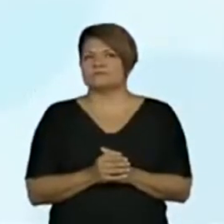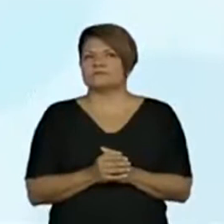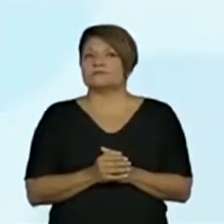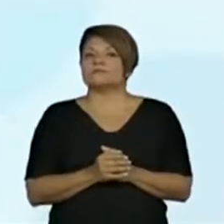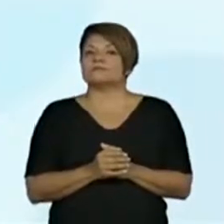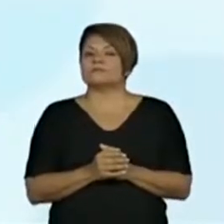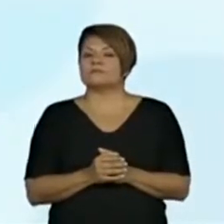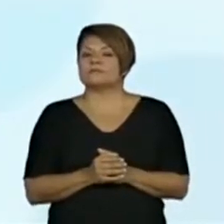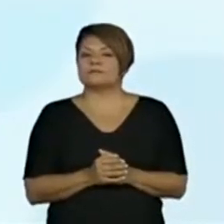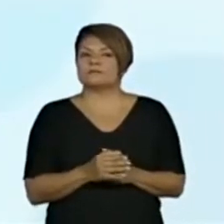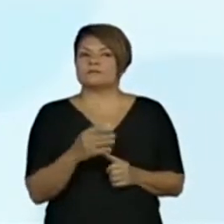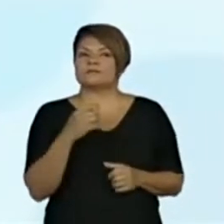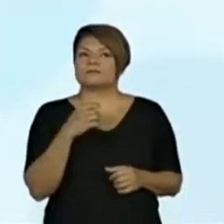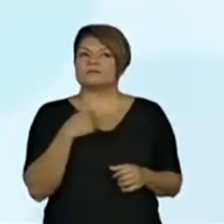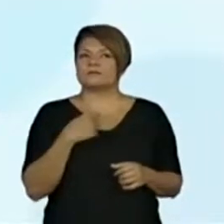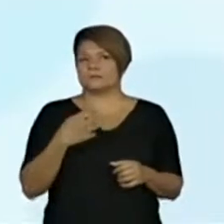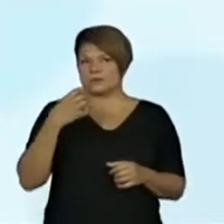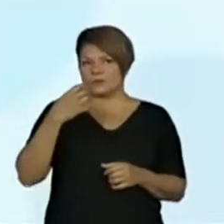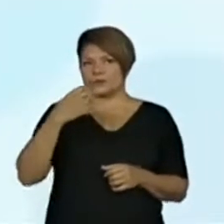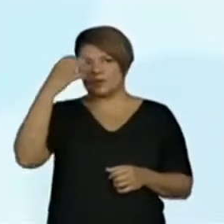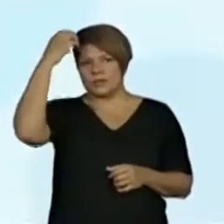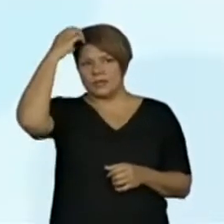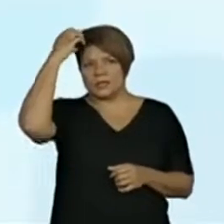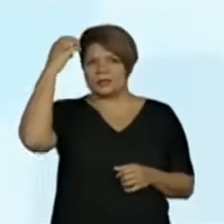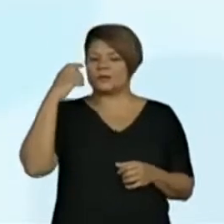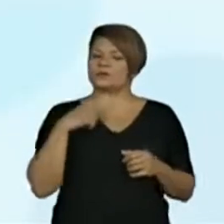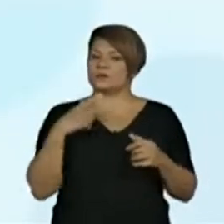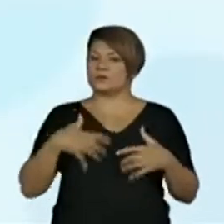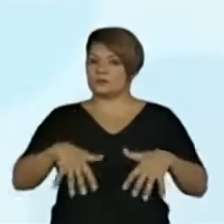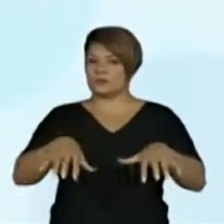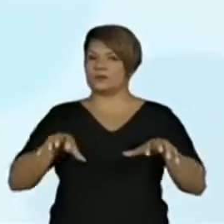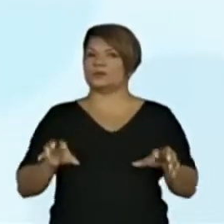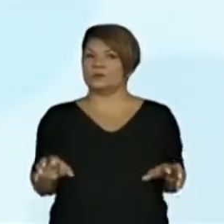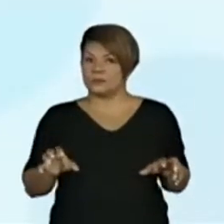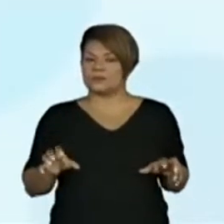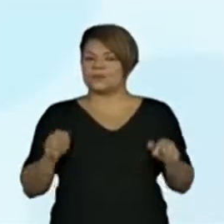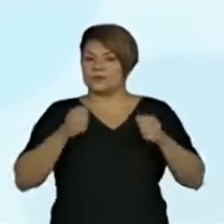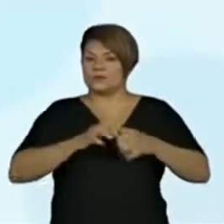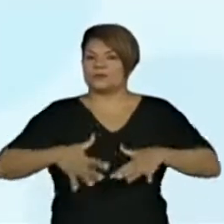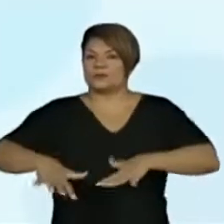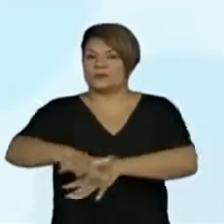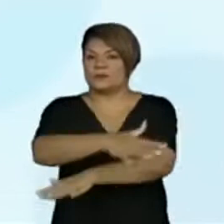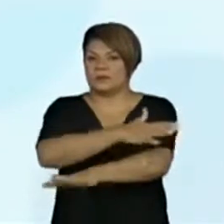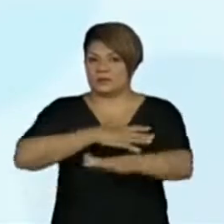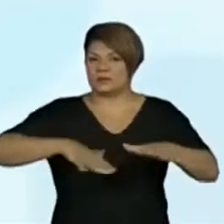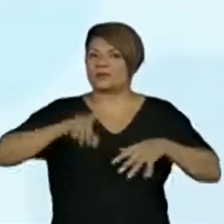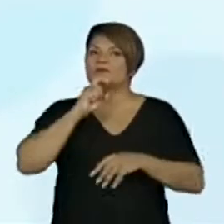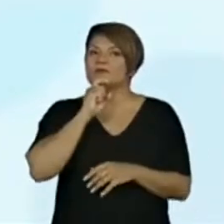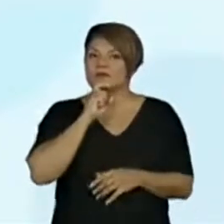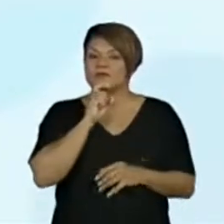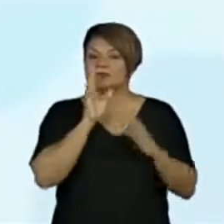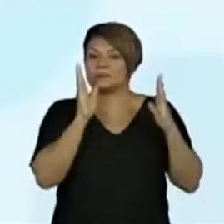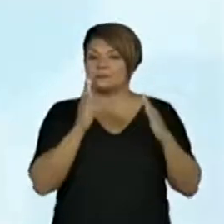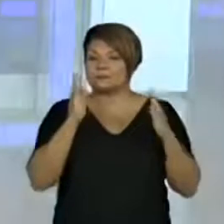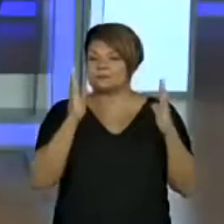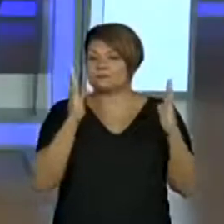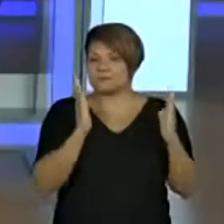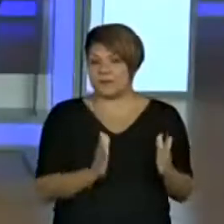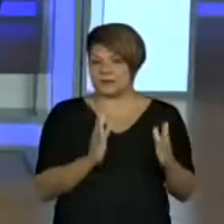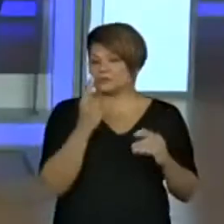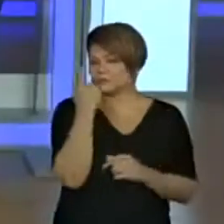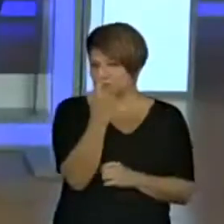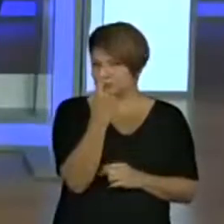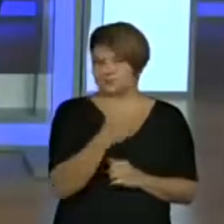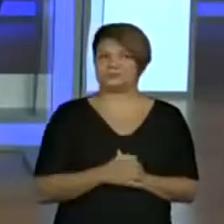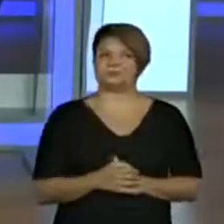Lago Verde, parte 1. Poxa vida! Quando aparece essa história do parte 1, né, professora?